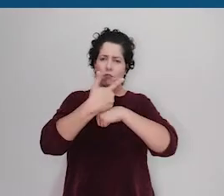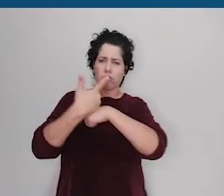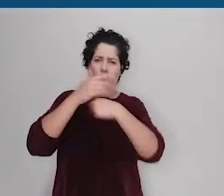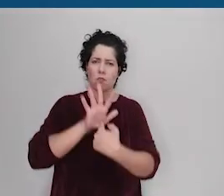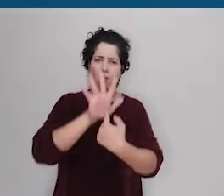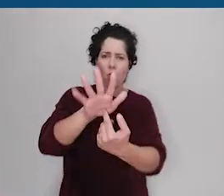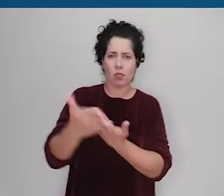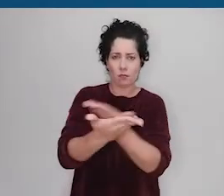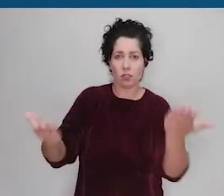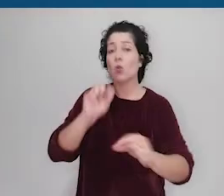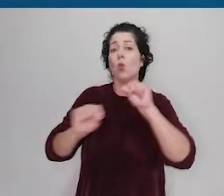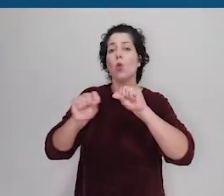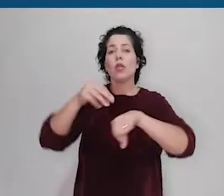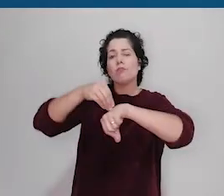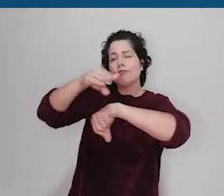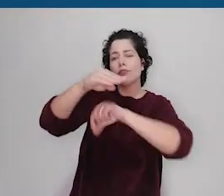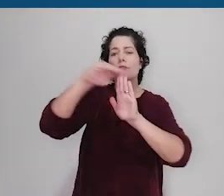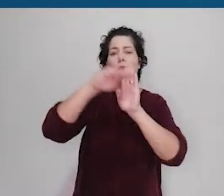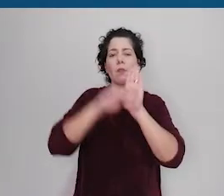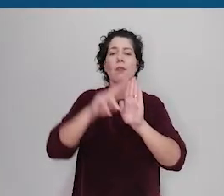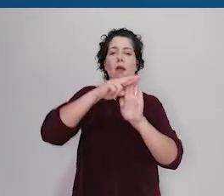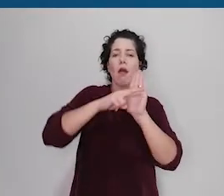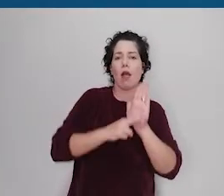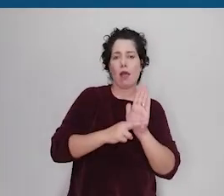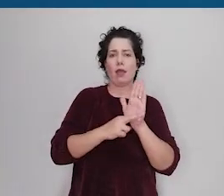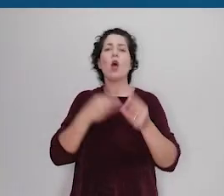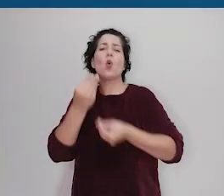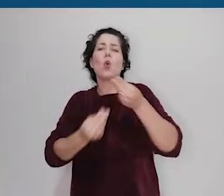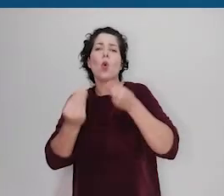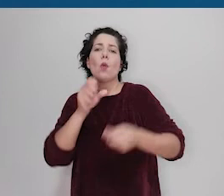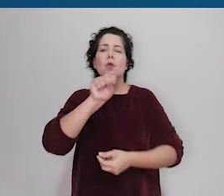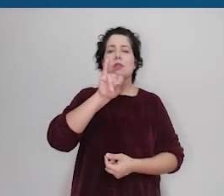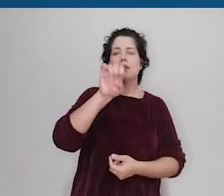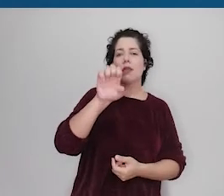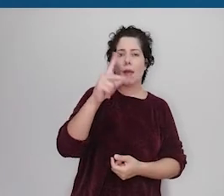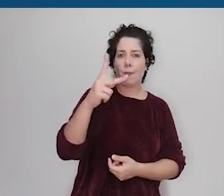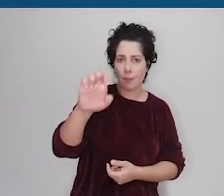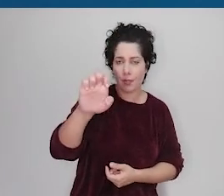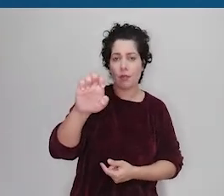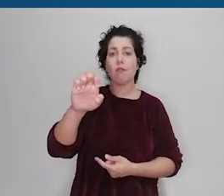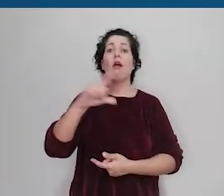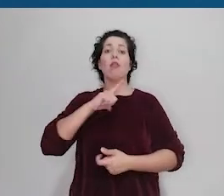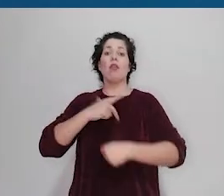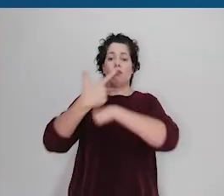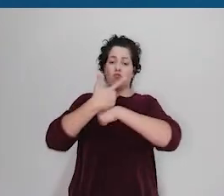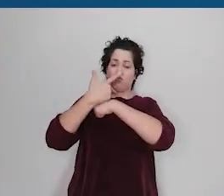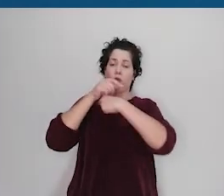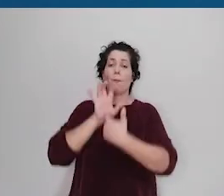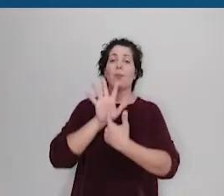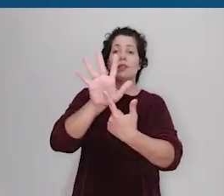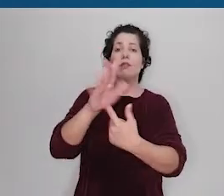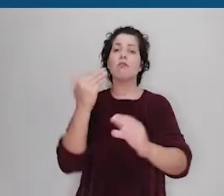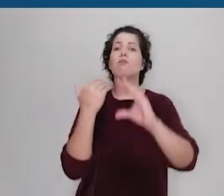como objetivo auxiliar os participantes da CIEP com a submissão dos vídeos de apresentação dos